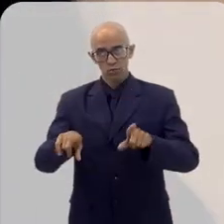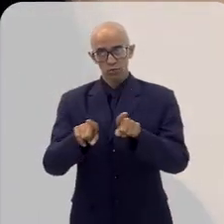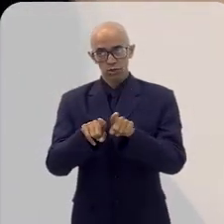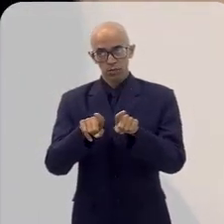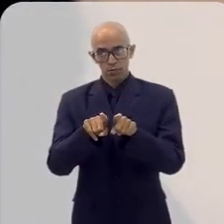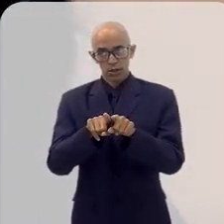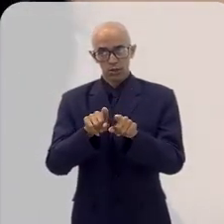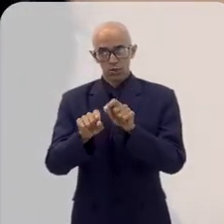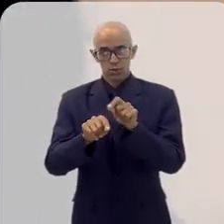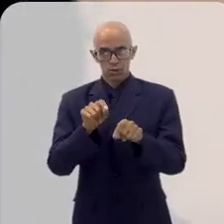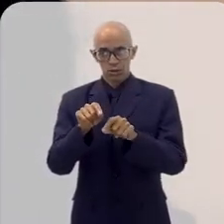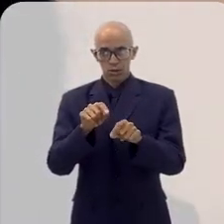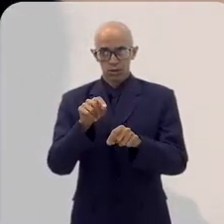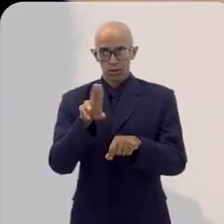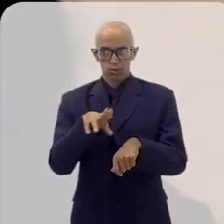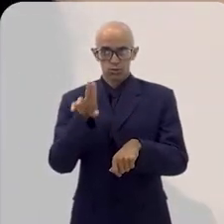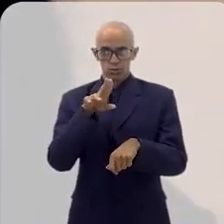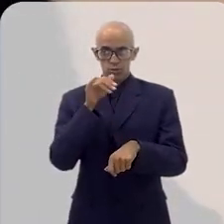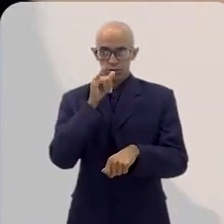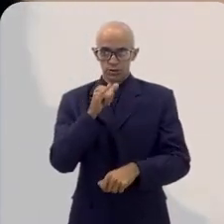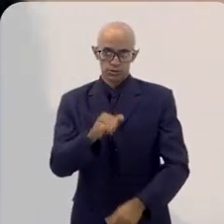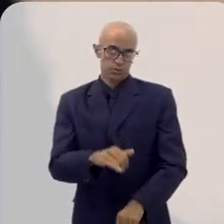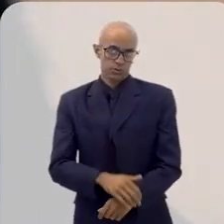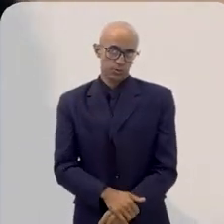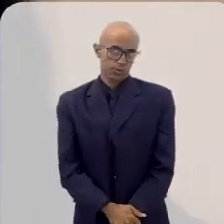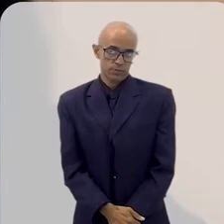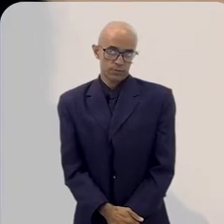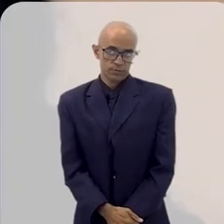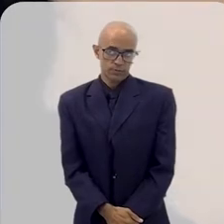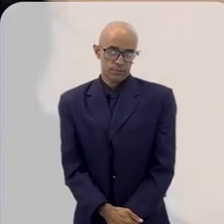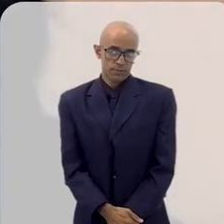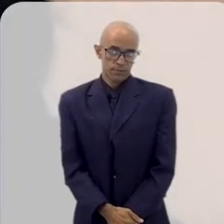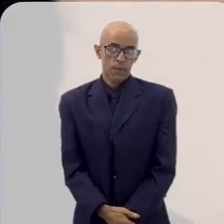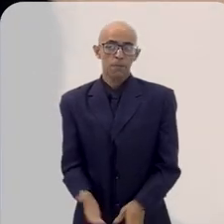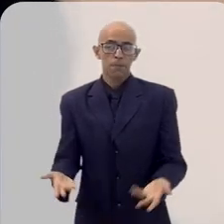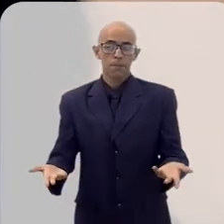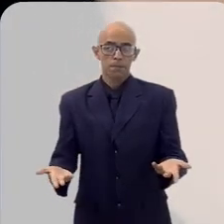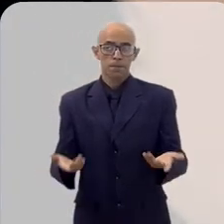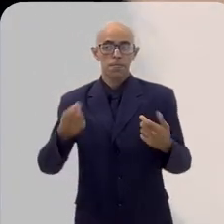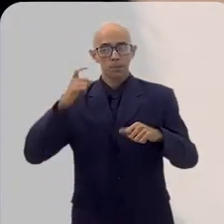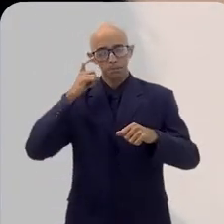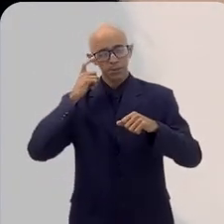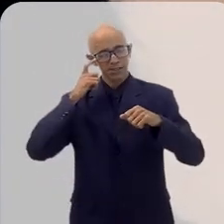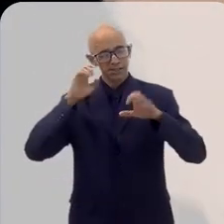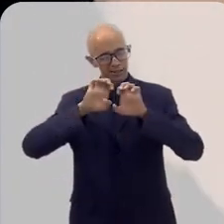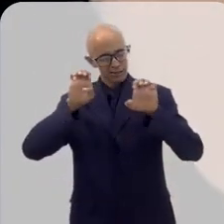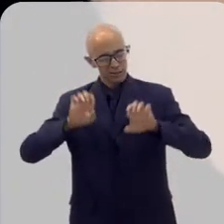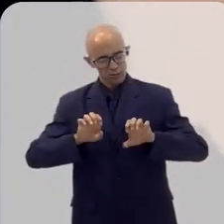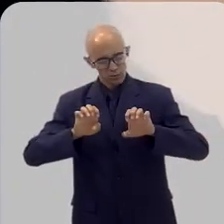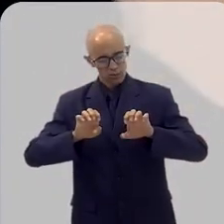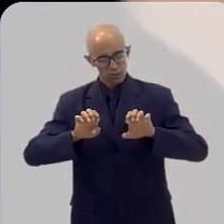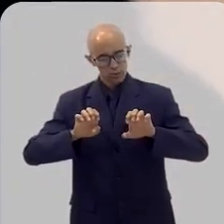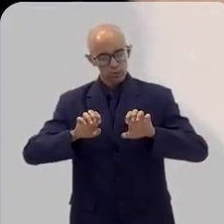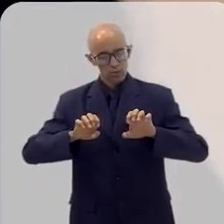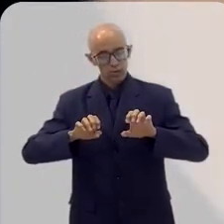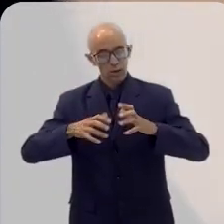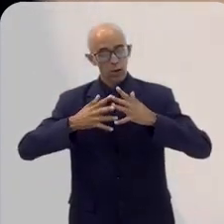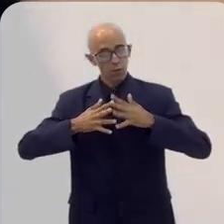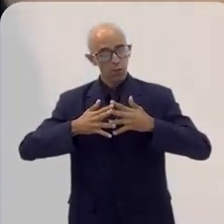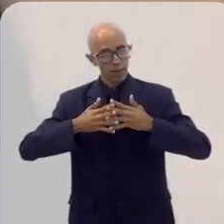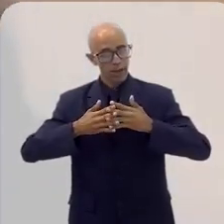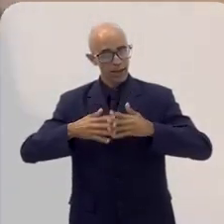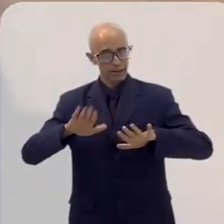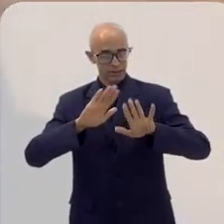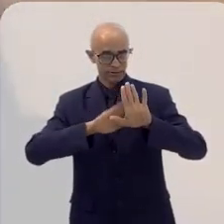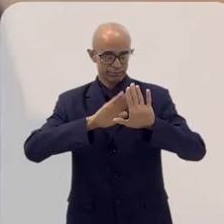transmissão no uso da energia ali? Olha a estrutura que existe